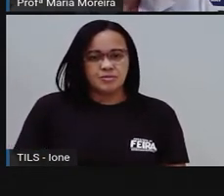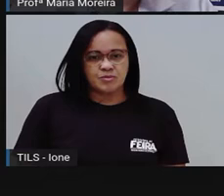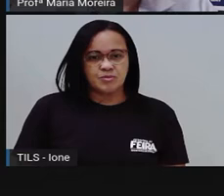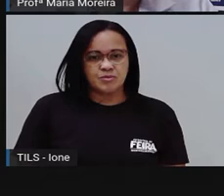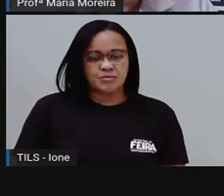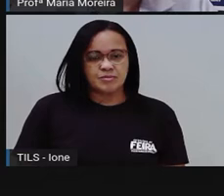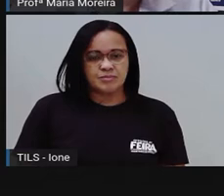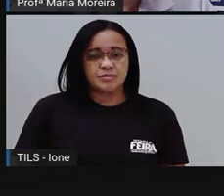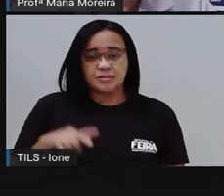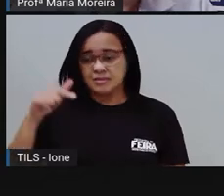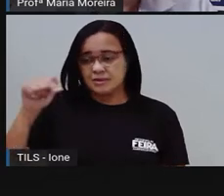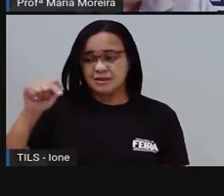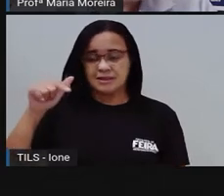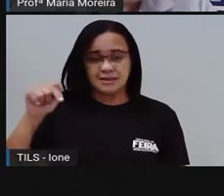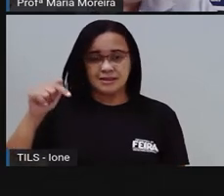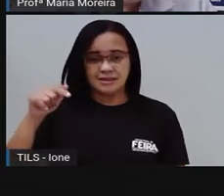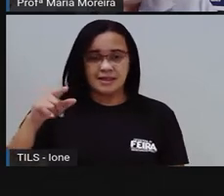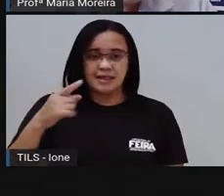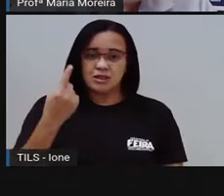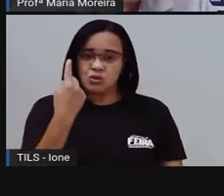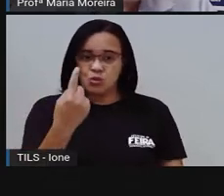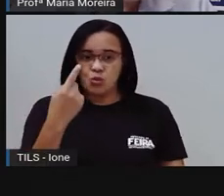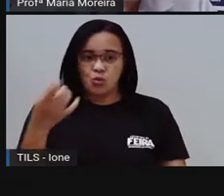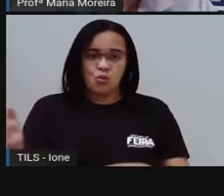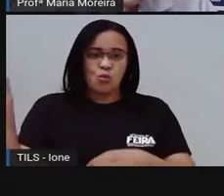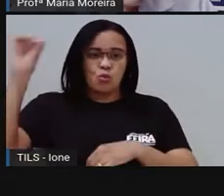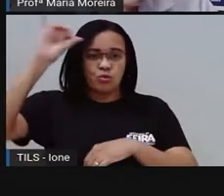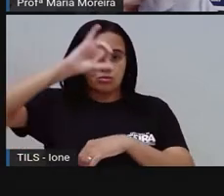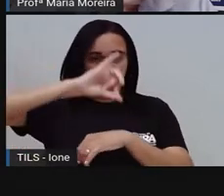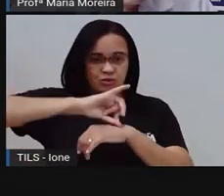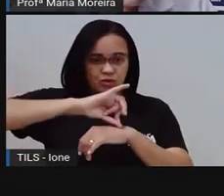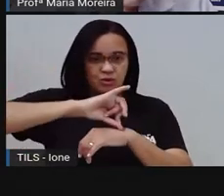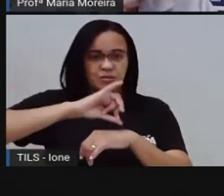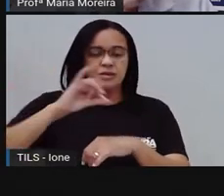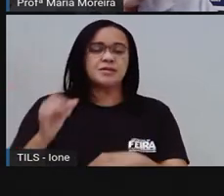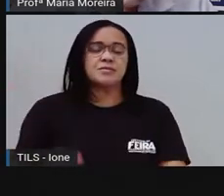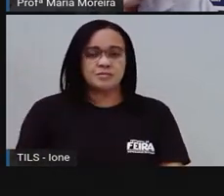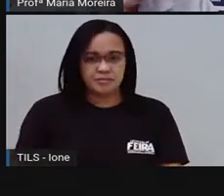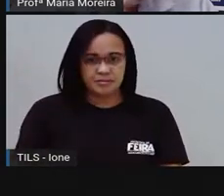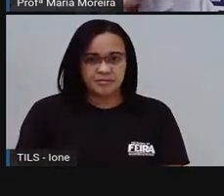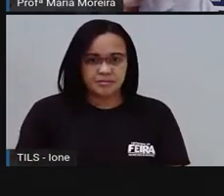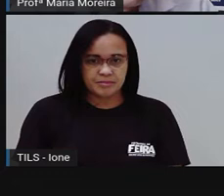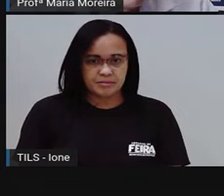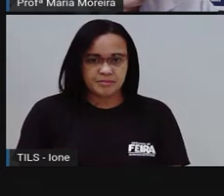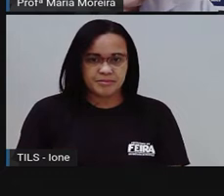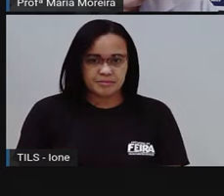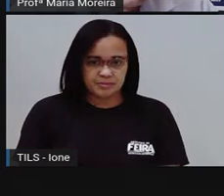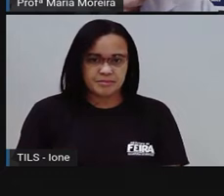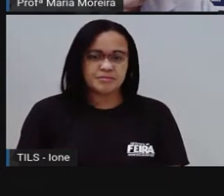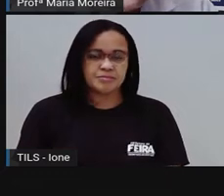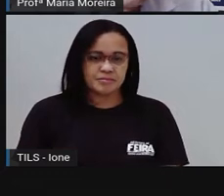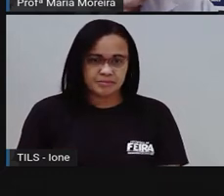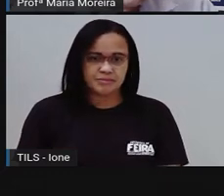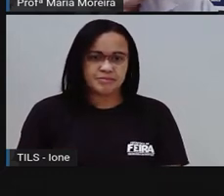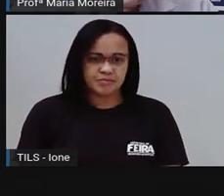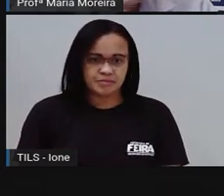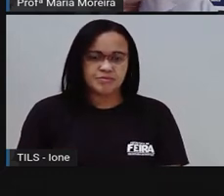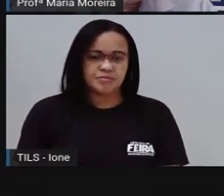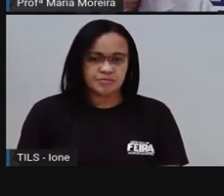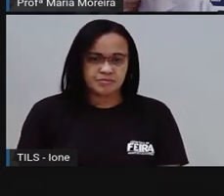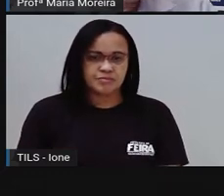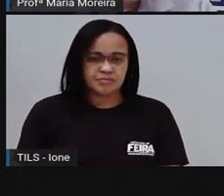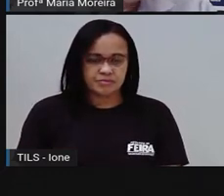Se deu 17, esse 1 que estava aqui, foi para onde? Se ele é centena, ó, vai para aqui, porque não cabe todo ali